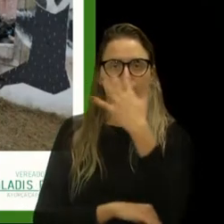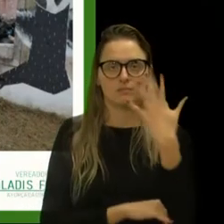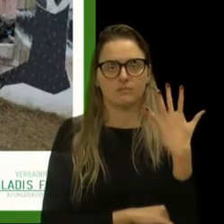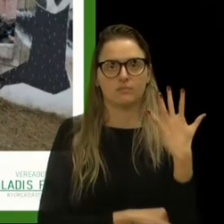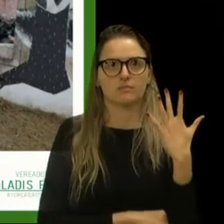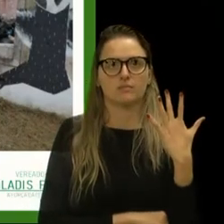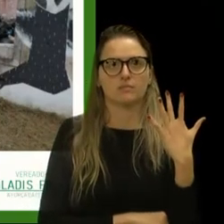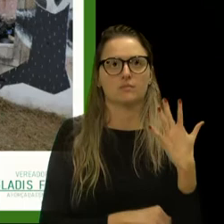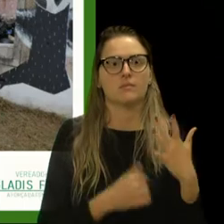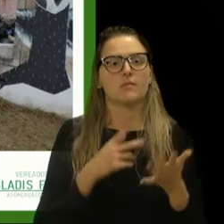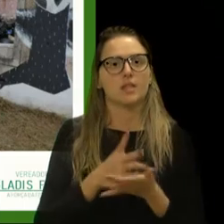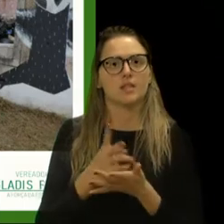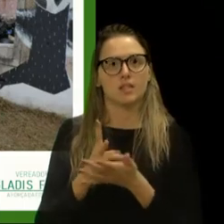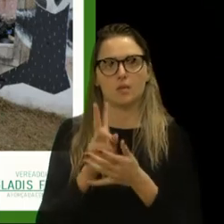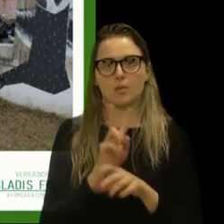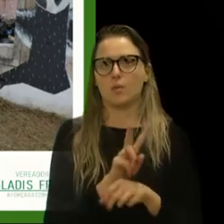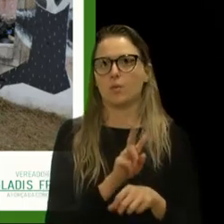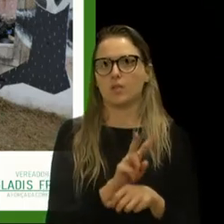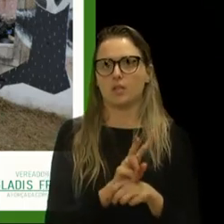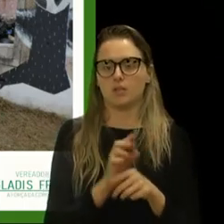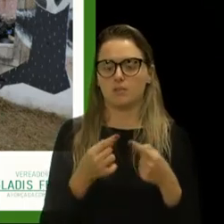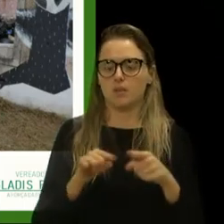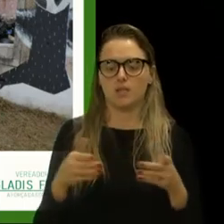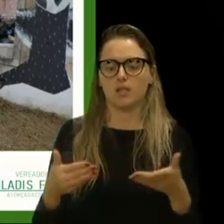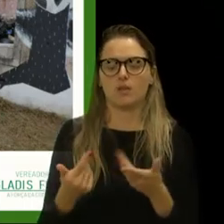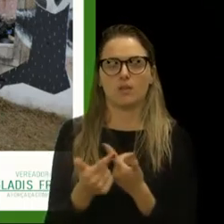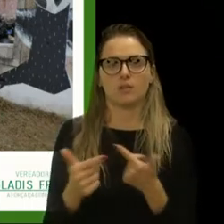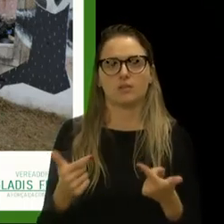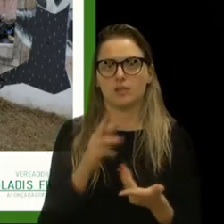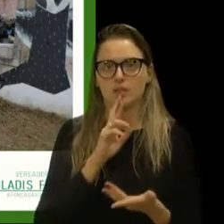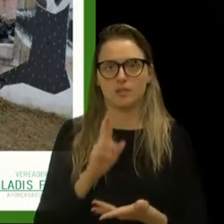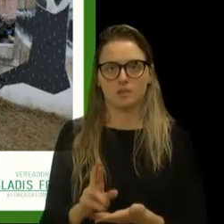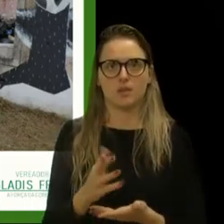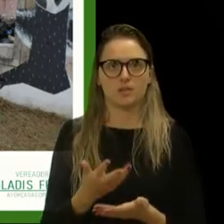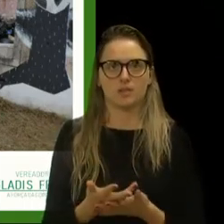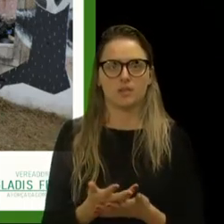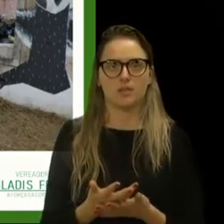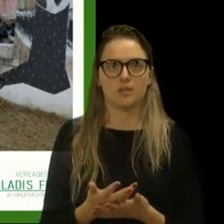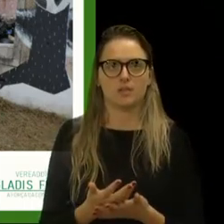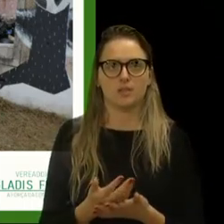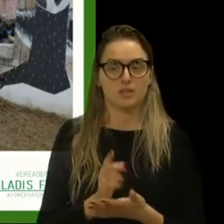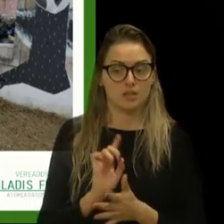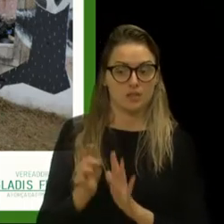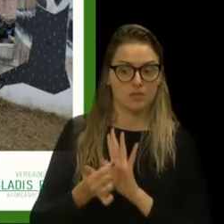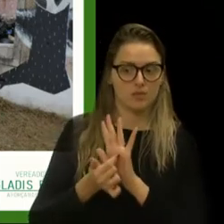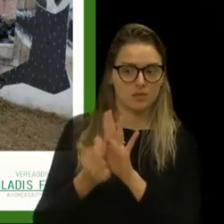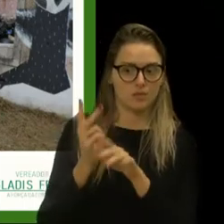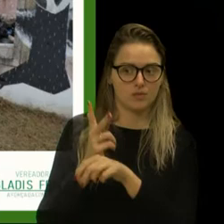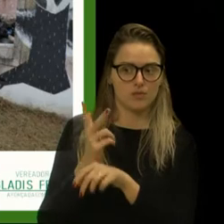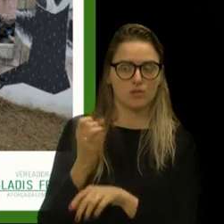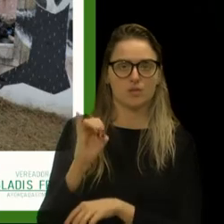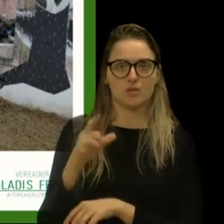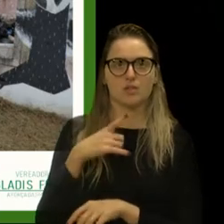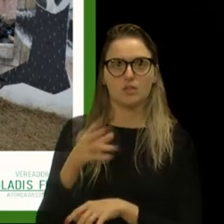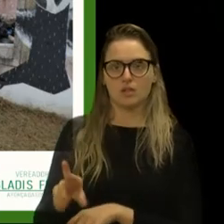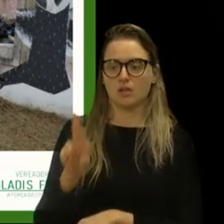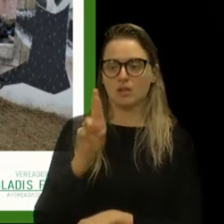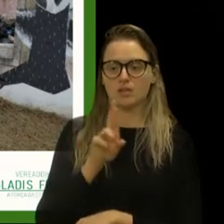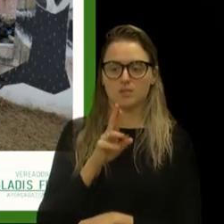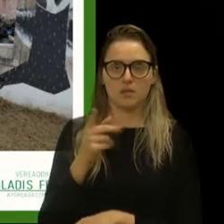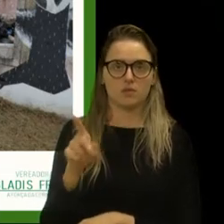Então, a gente estava de olho sempre. Agora a gente não tem retorno. Para o senhor mesmo enviei o vídeo para ver se recebia algum retorno.